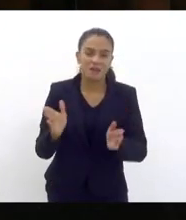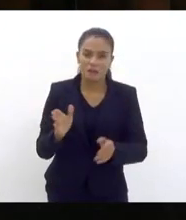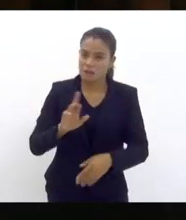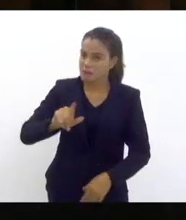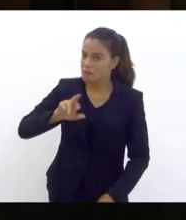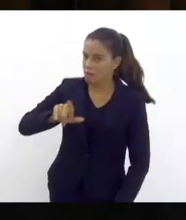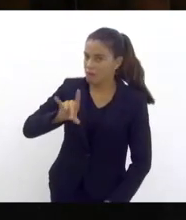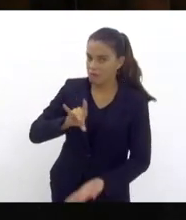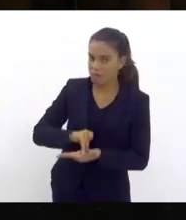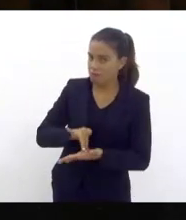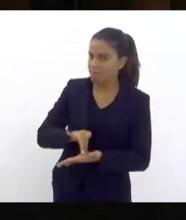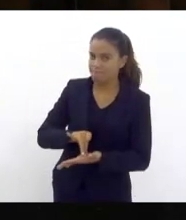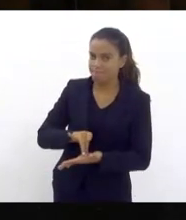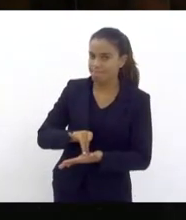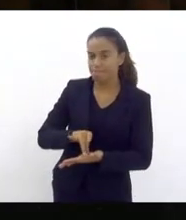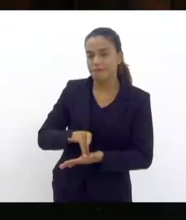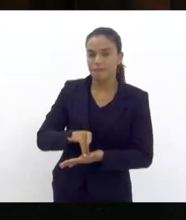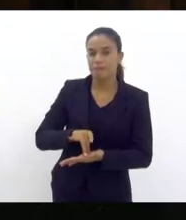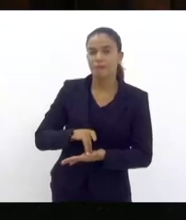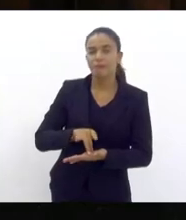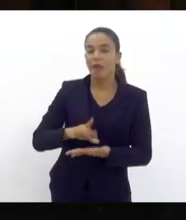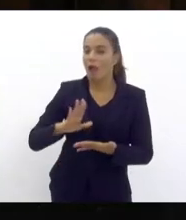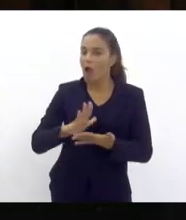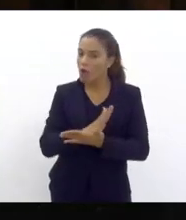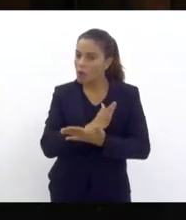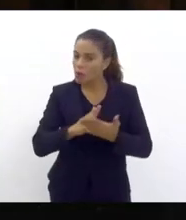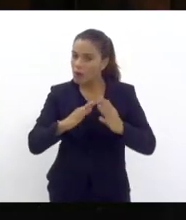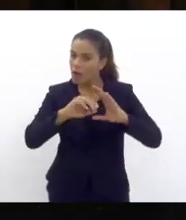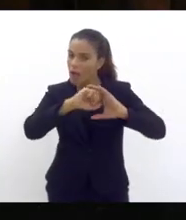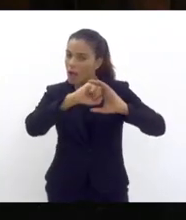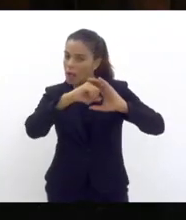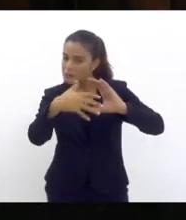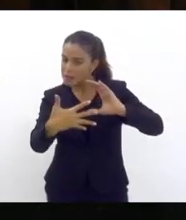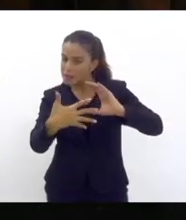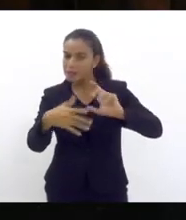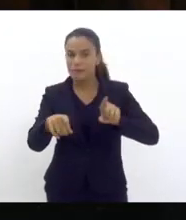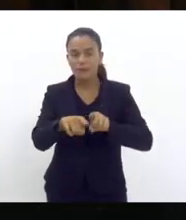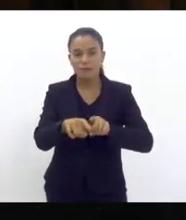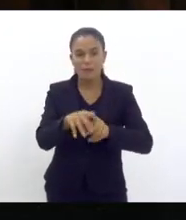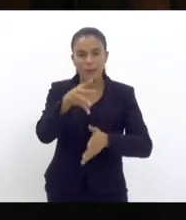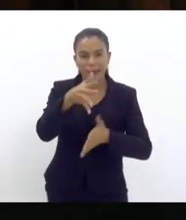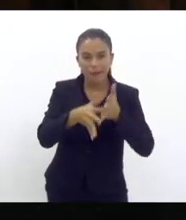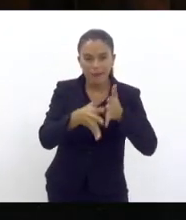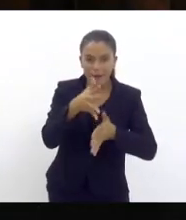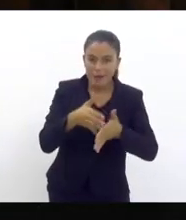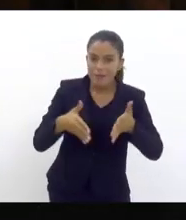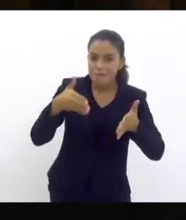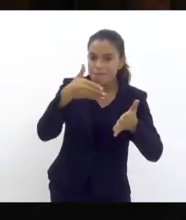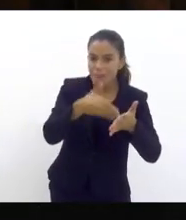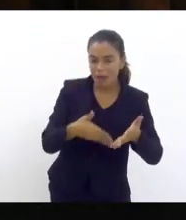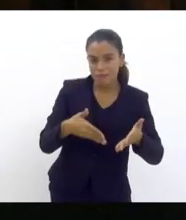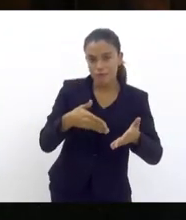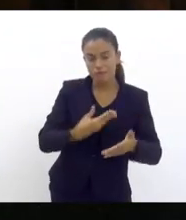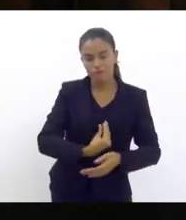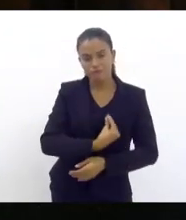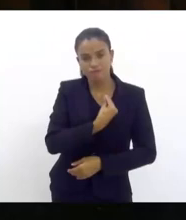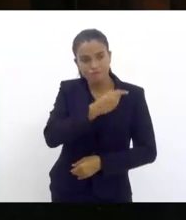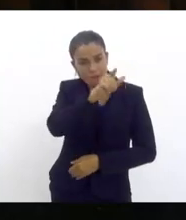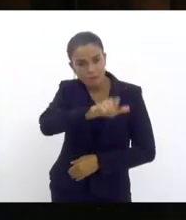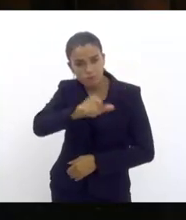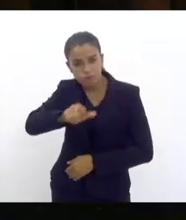verdade. Os aspectos e os impactos vividos por essas mulheres